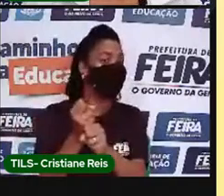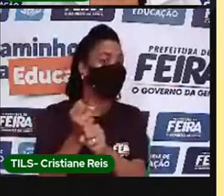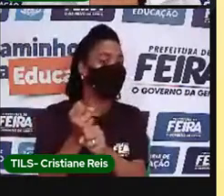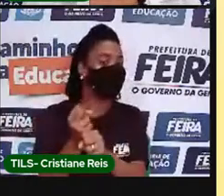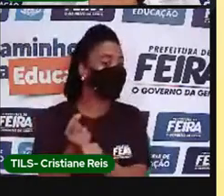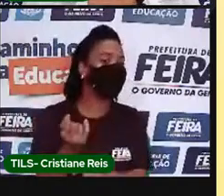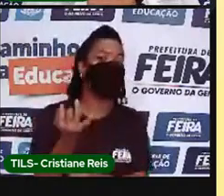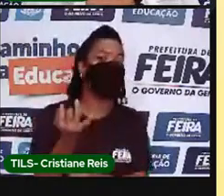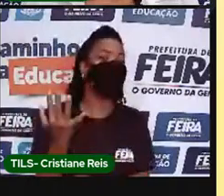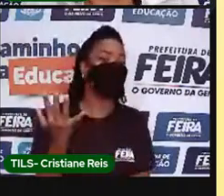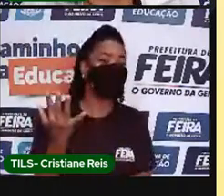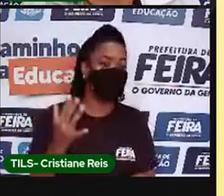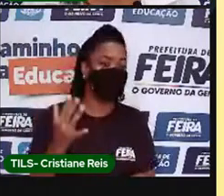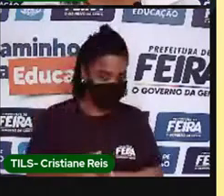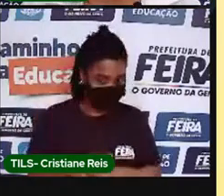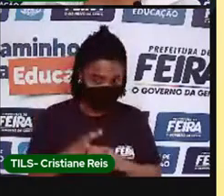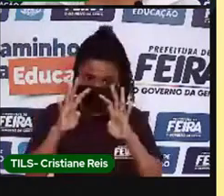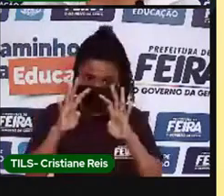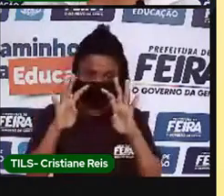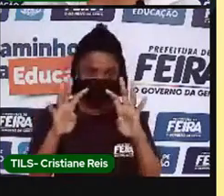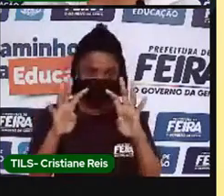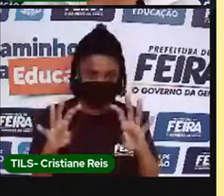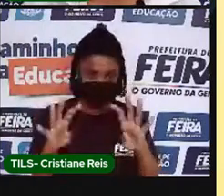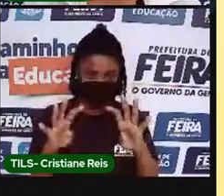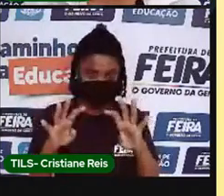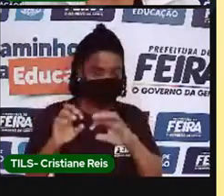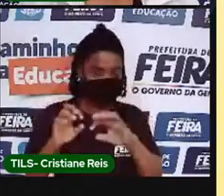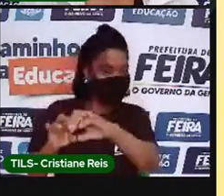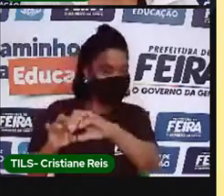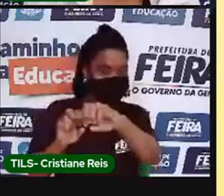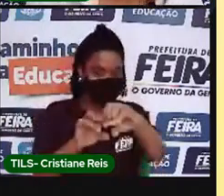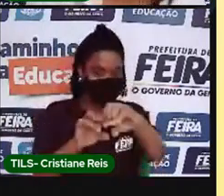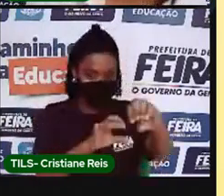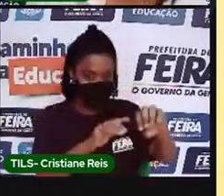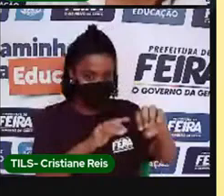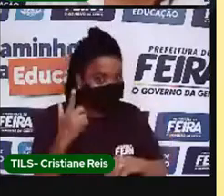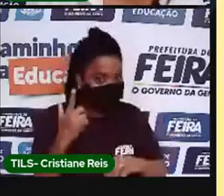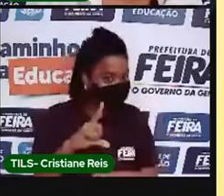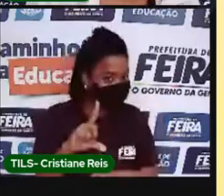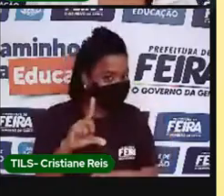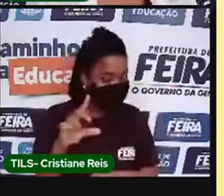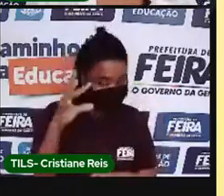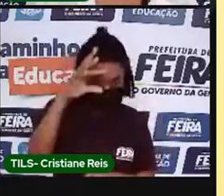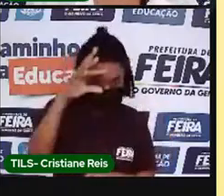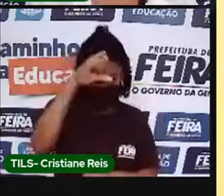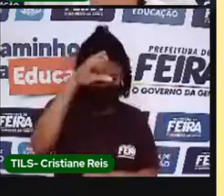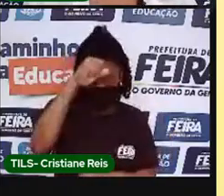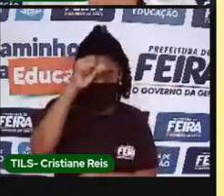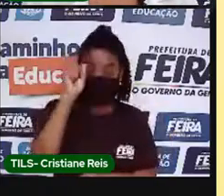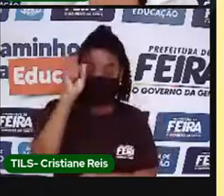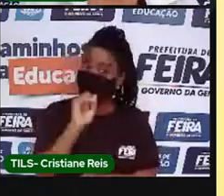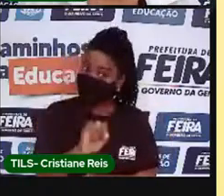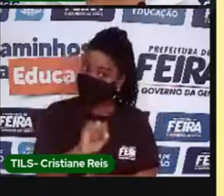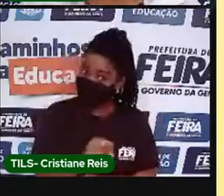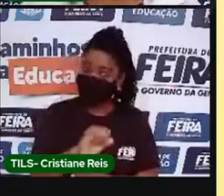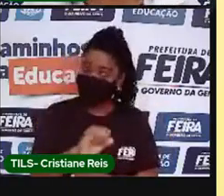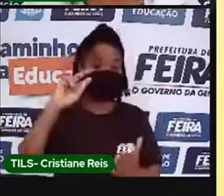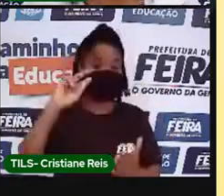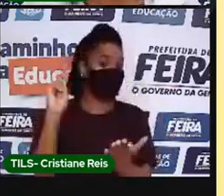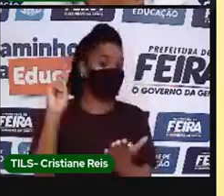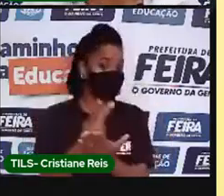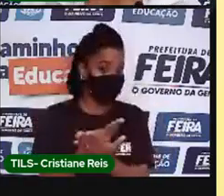Você realmente prestou atenção a nossa aula? Caso você tenha errado mais de duas